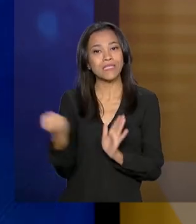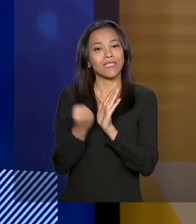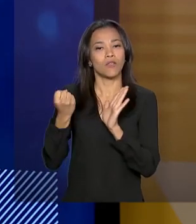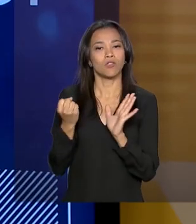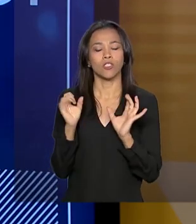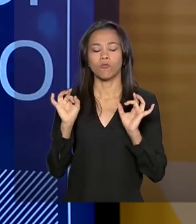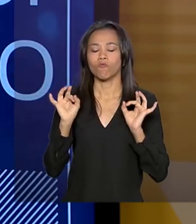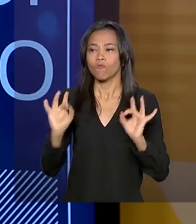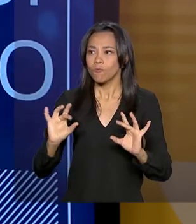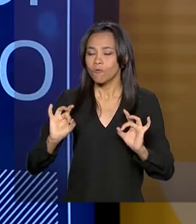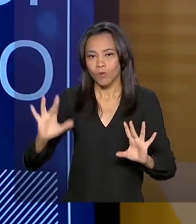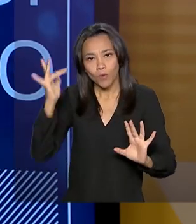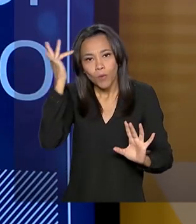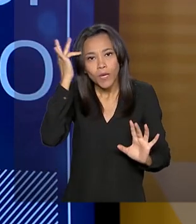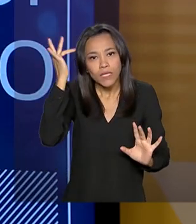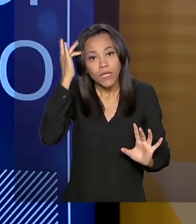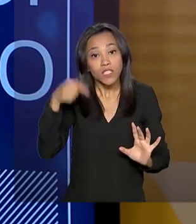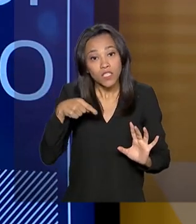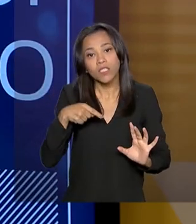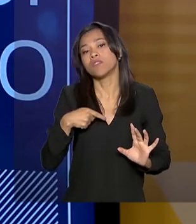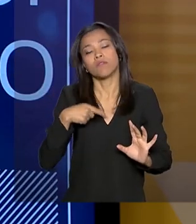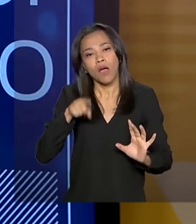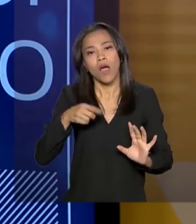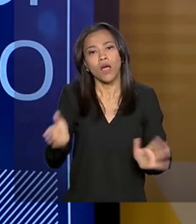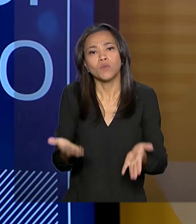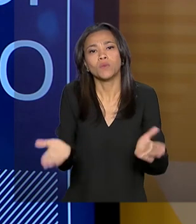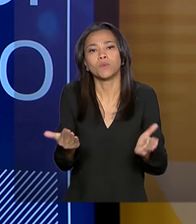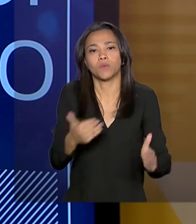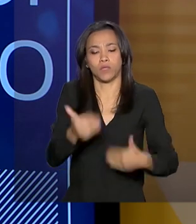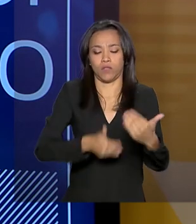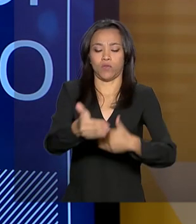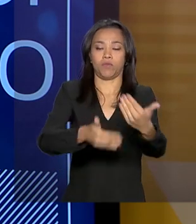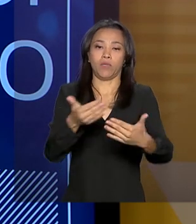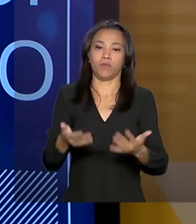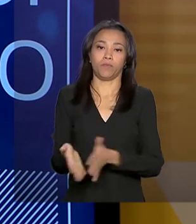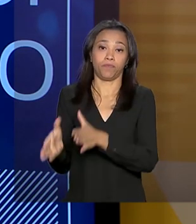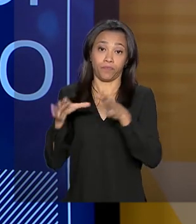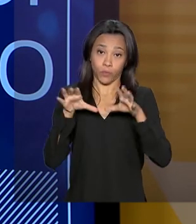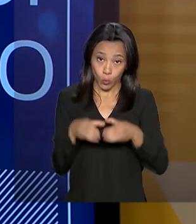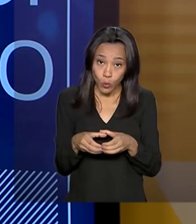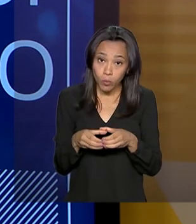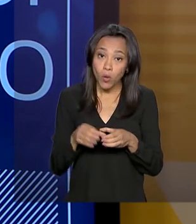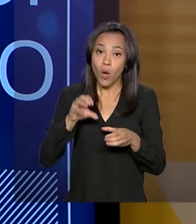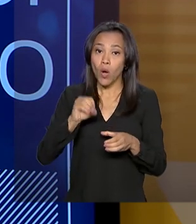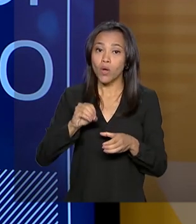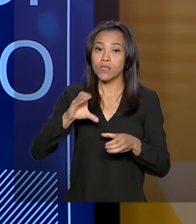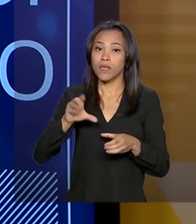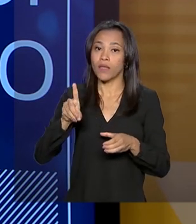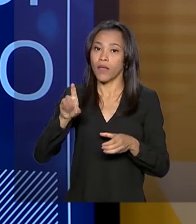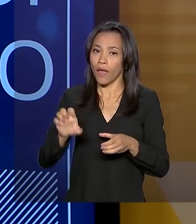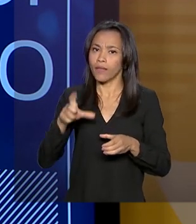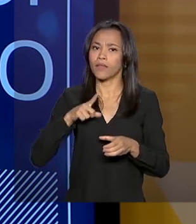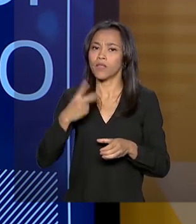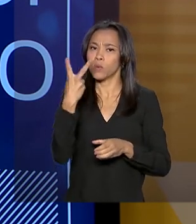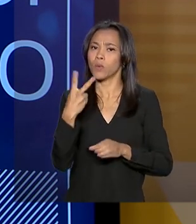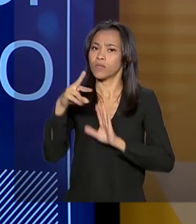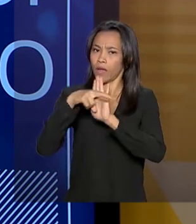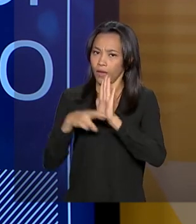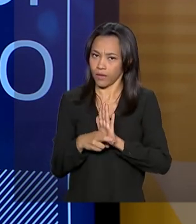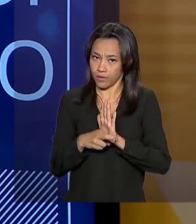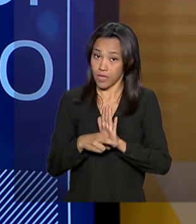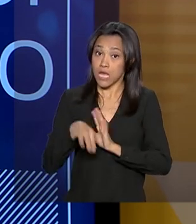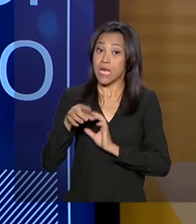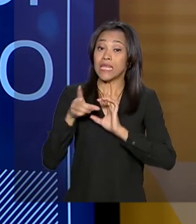responsáveis pelo desenvolvimento econômico de um país. O OCDE tem dois grandes princípios, que é democracia e livre